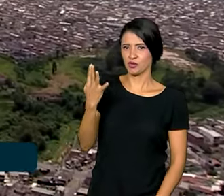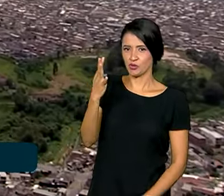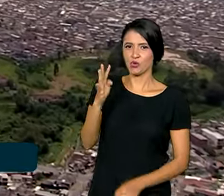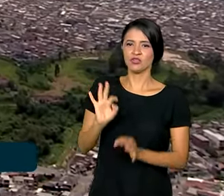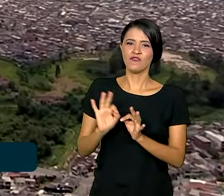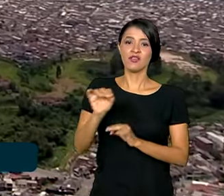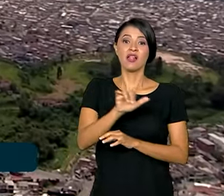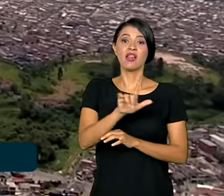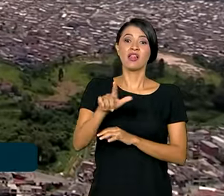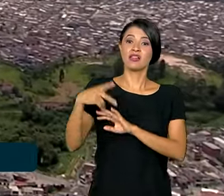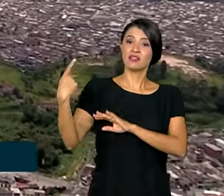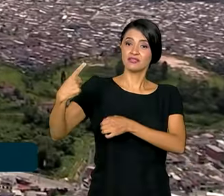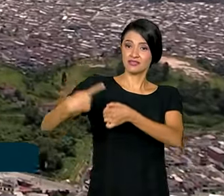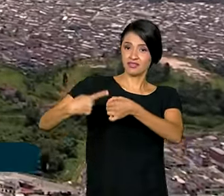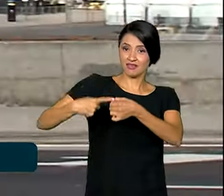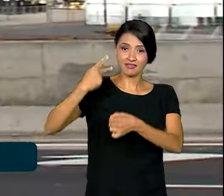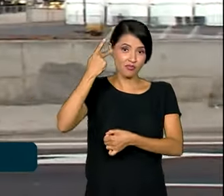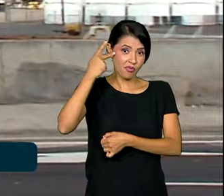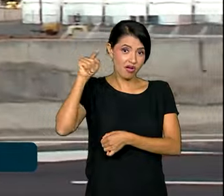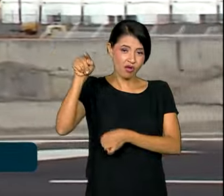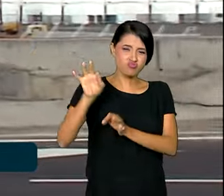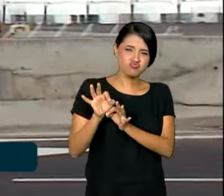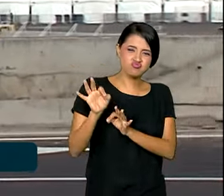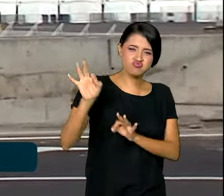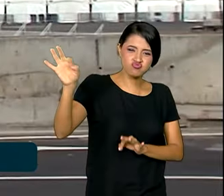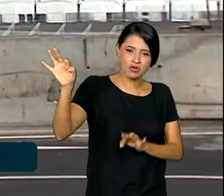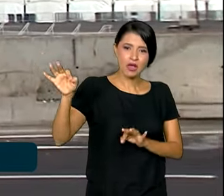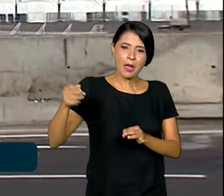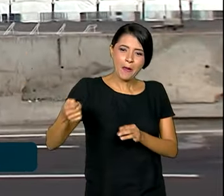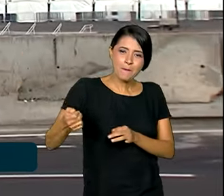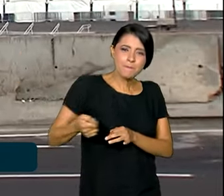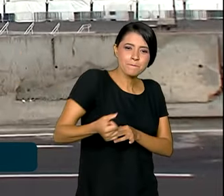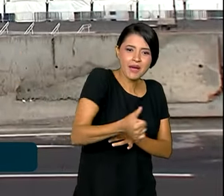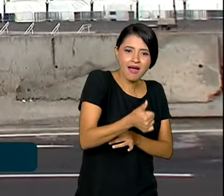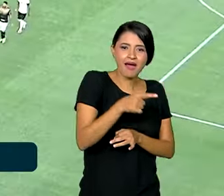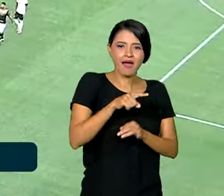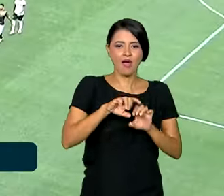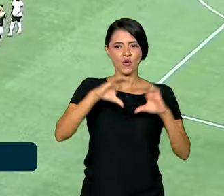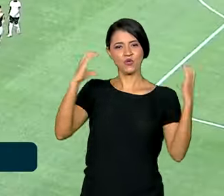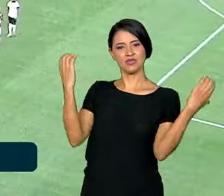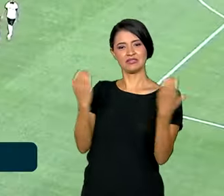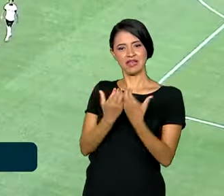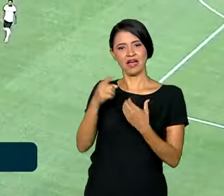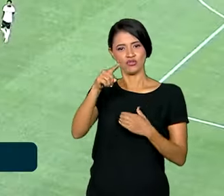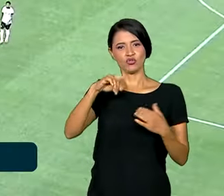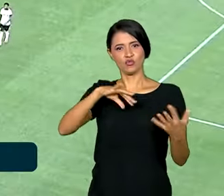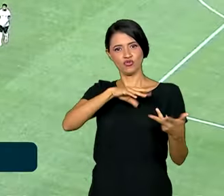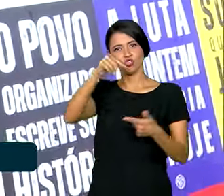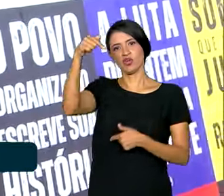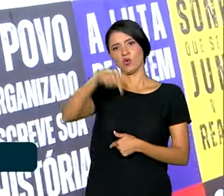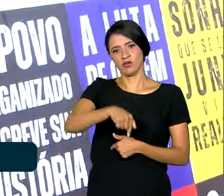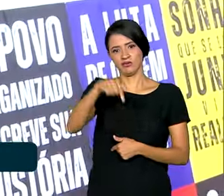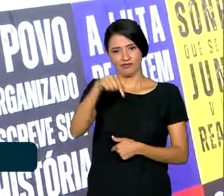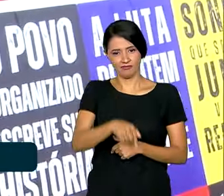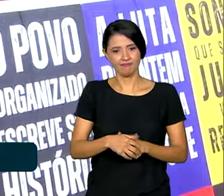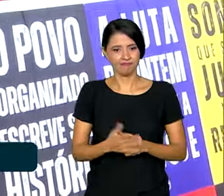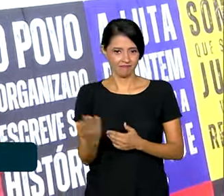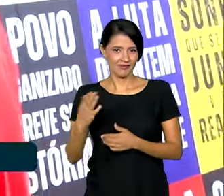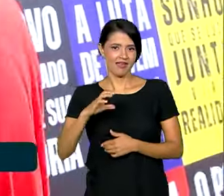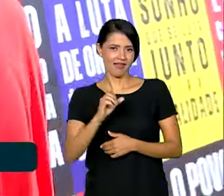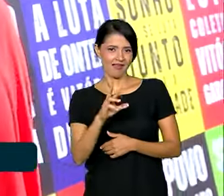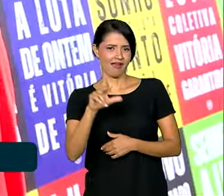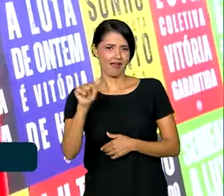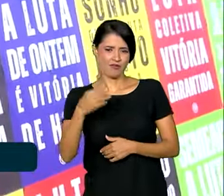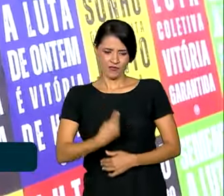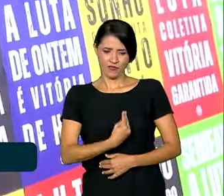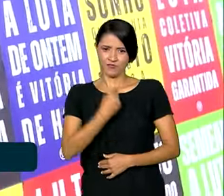extremo leste da cidade de São Paulo, a poucos metros do estádio que sediou o Mundial aqui na capital. Carlos Alberto